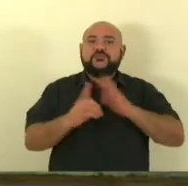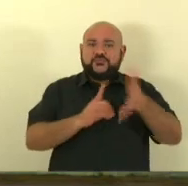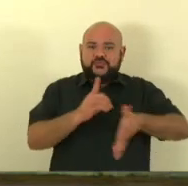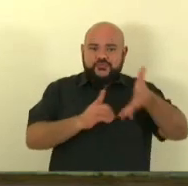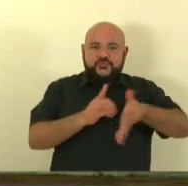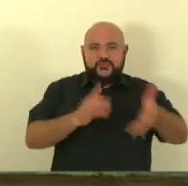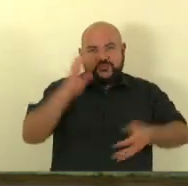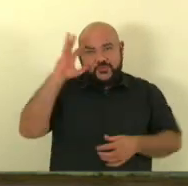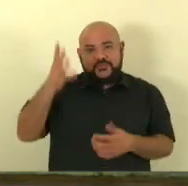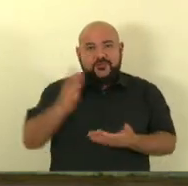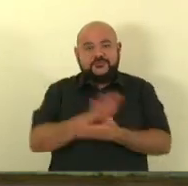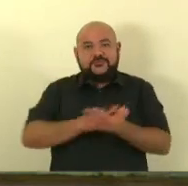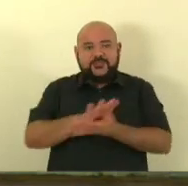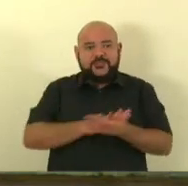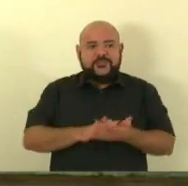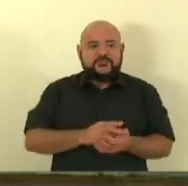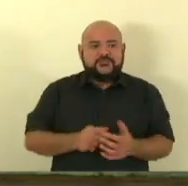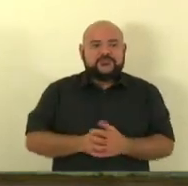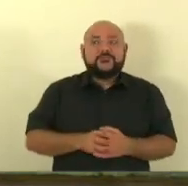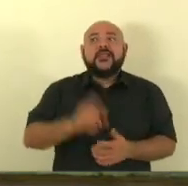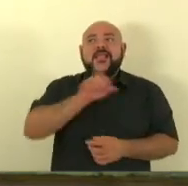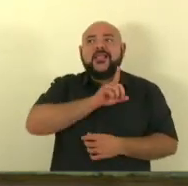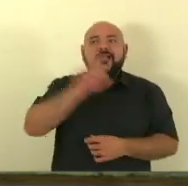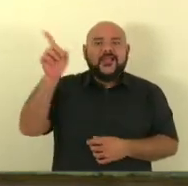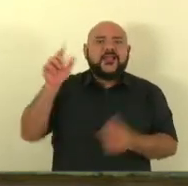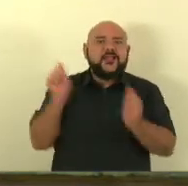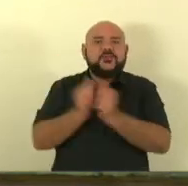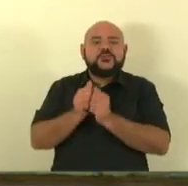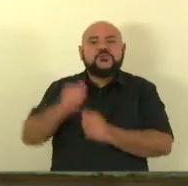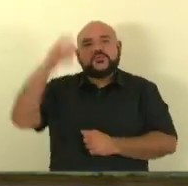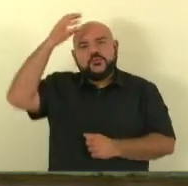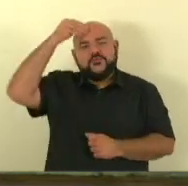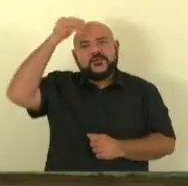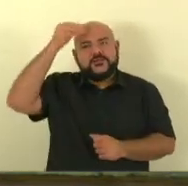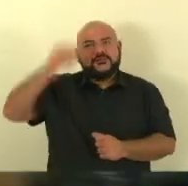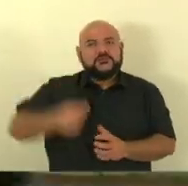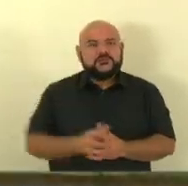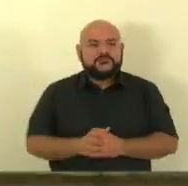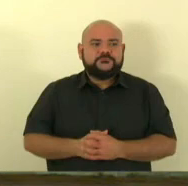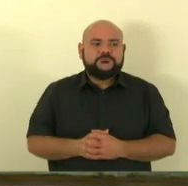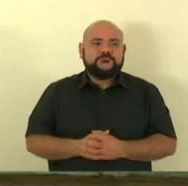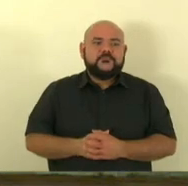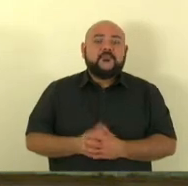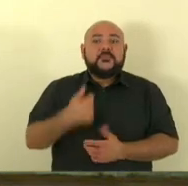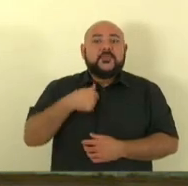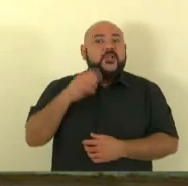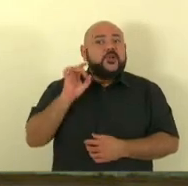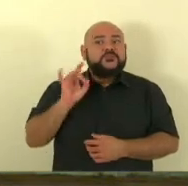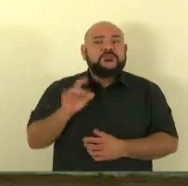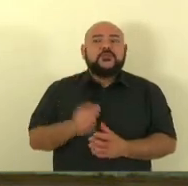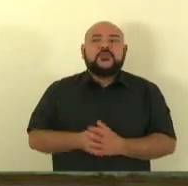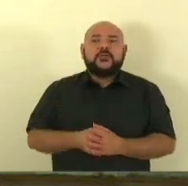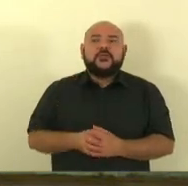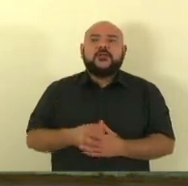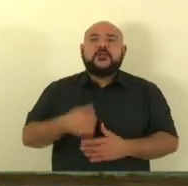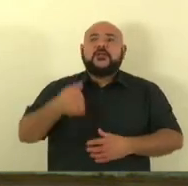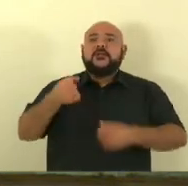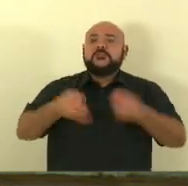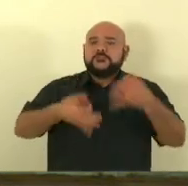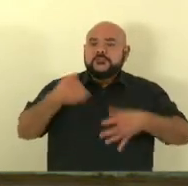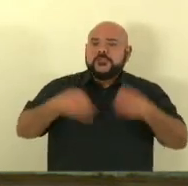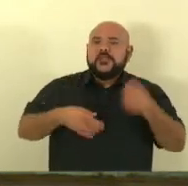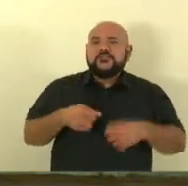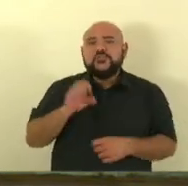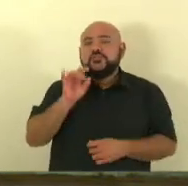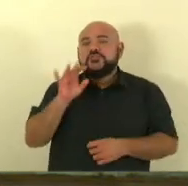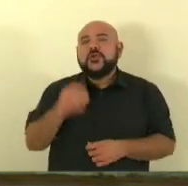resolve é lá com o governador Renato Cazagrande o resto é conversa fiada eu estou apenas me colocando dando uma informação